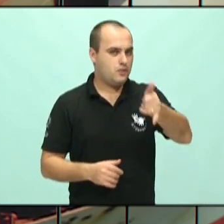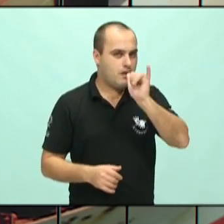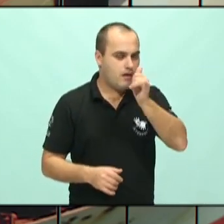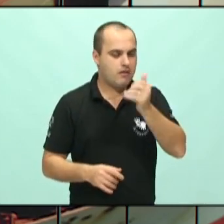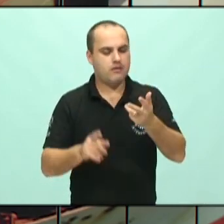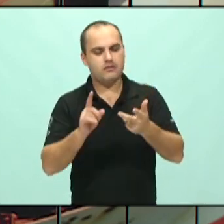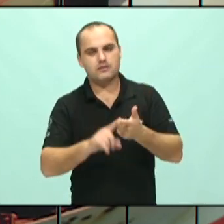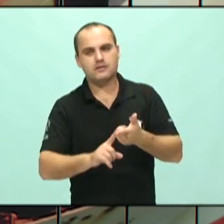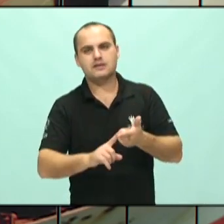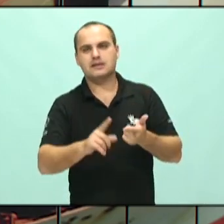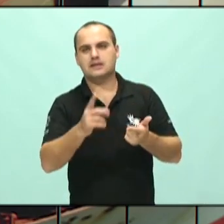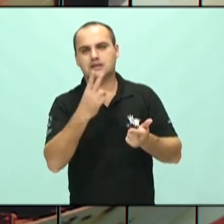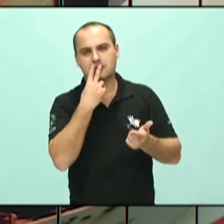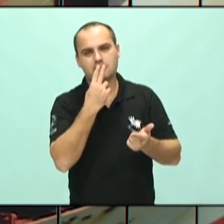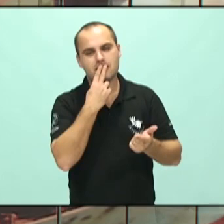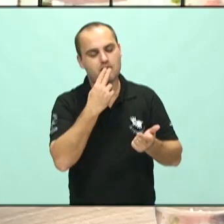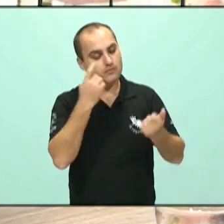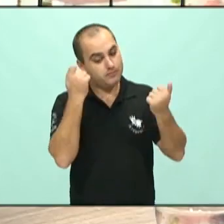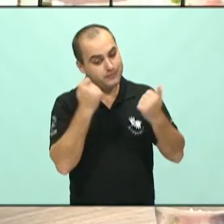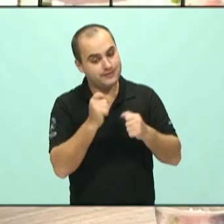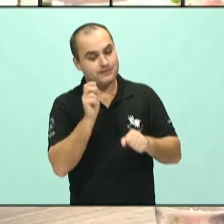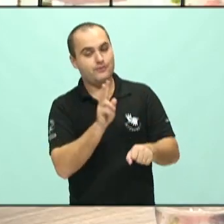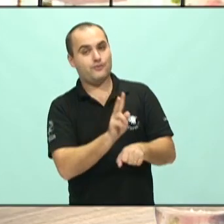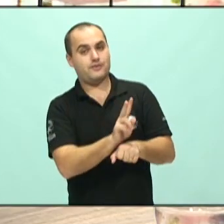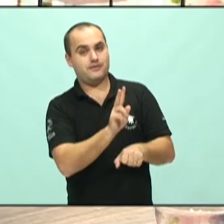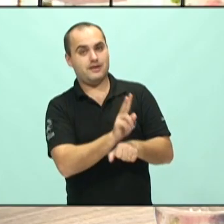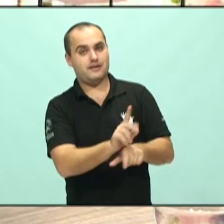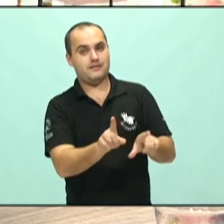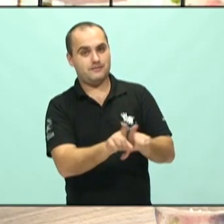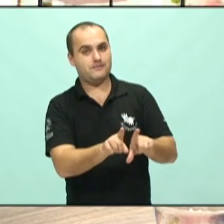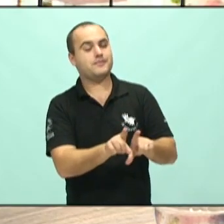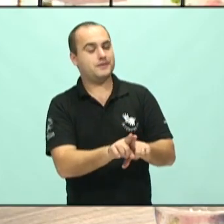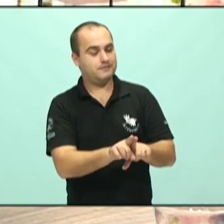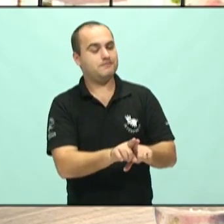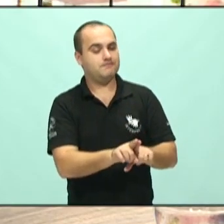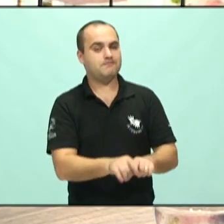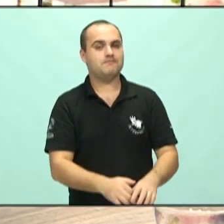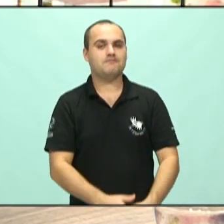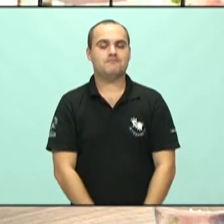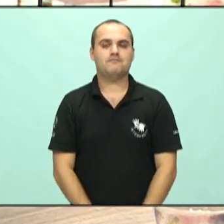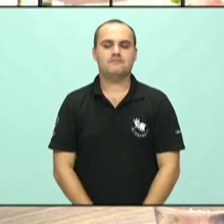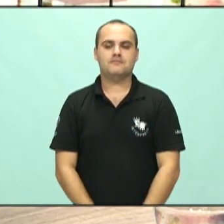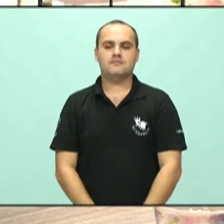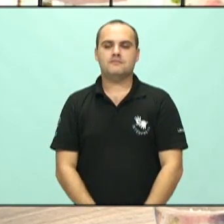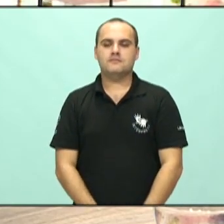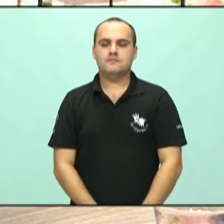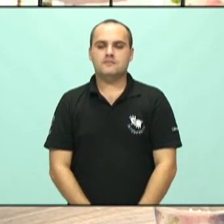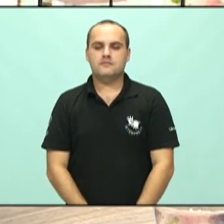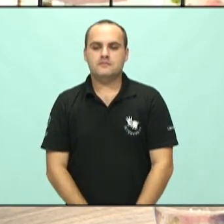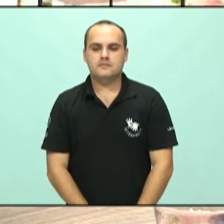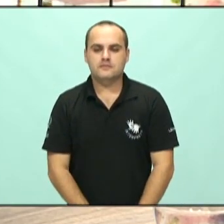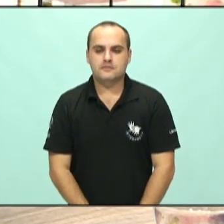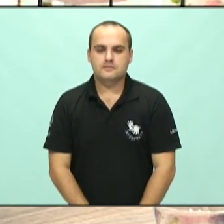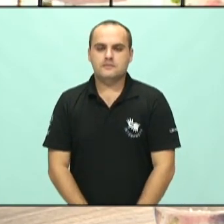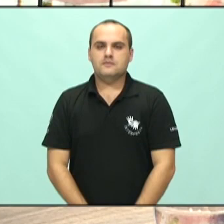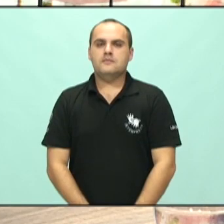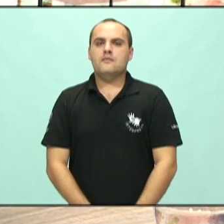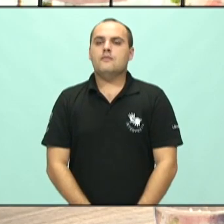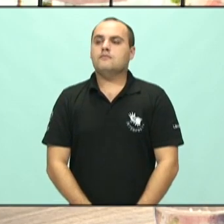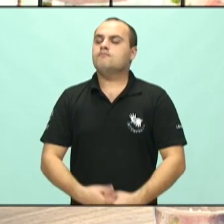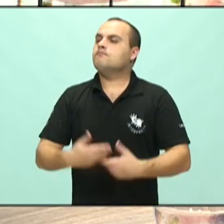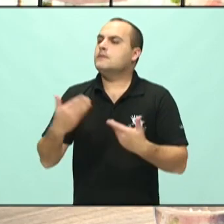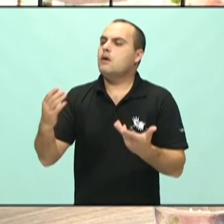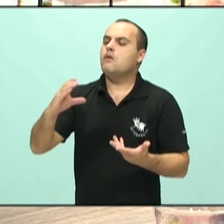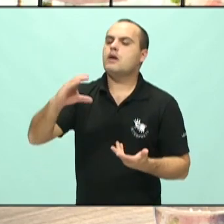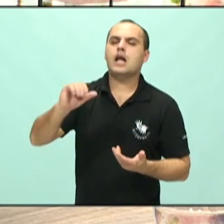muito cuidado para não fazer essa fuga, tentar o caminho mais curto. Doutor, as causas da